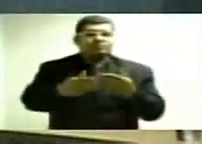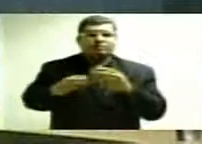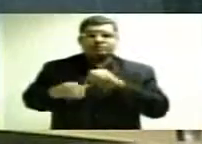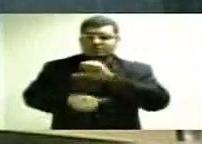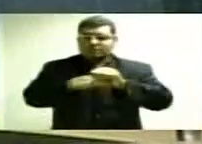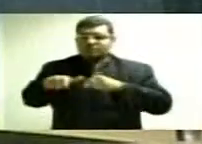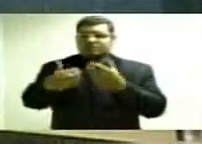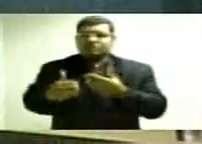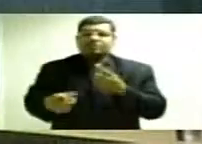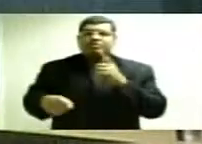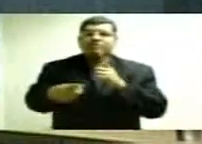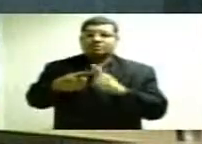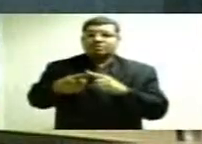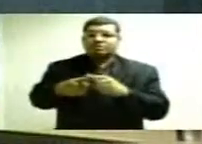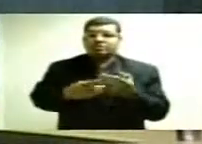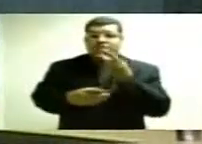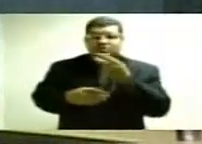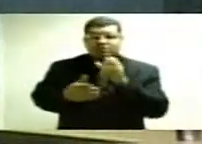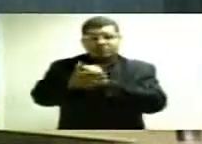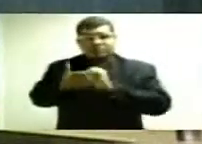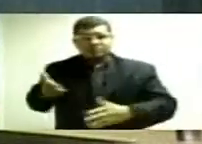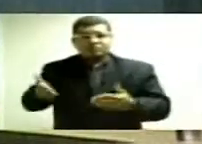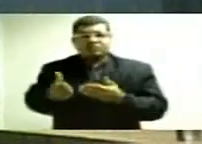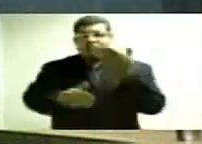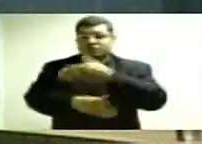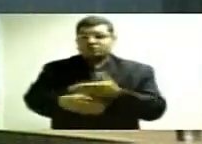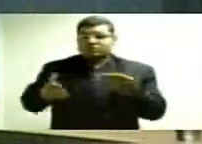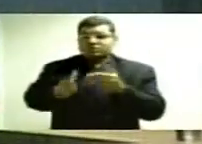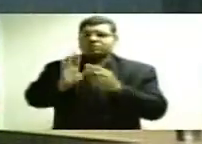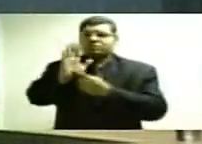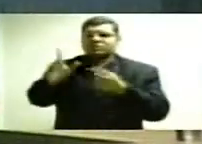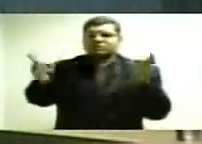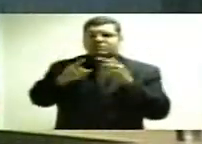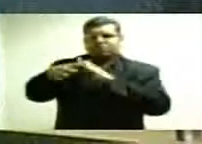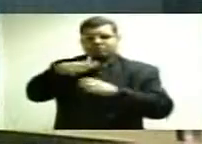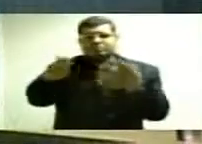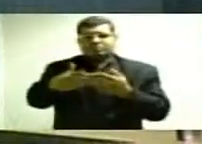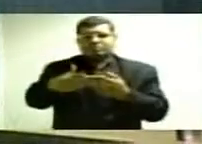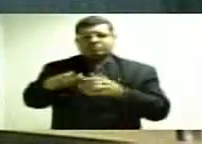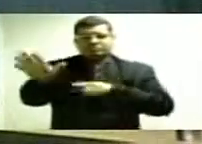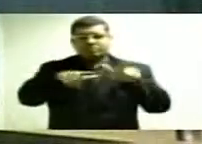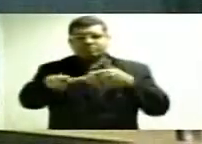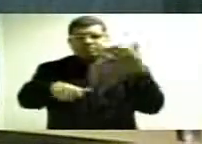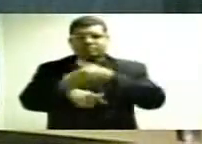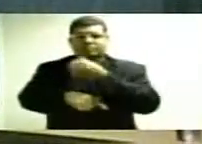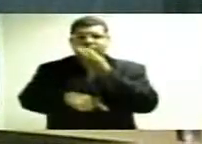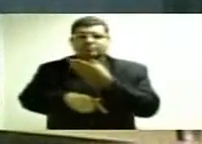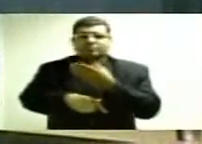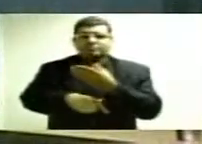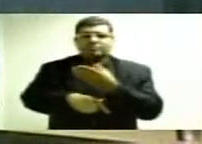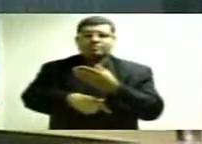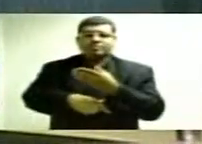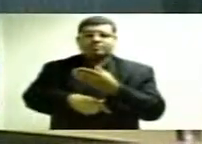girar, que retrai a atividade econômica e, com isso, gera menos emprego, distribui menos renda e